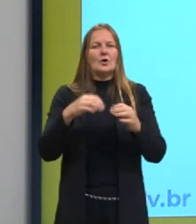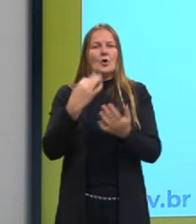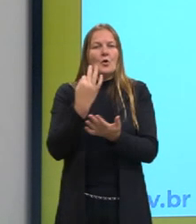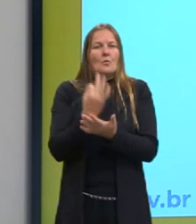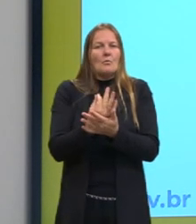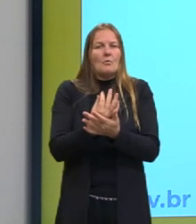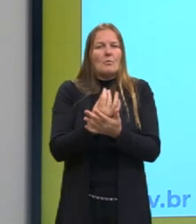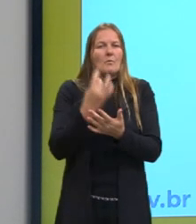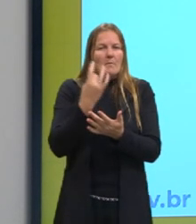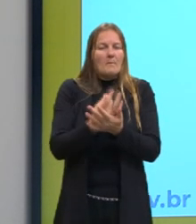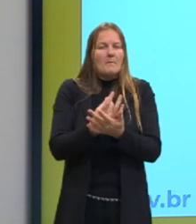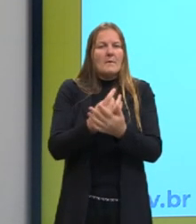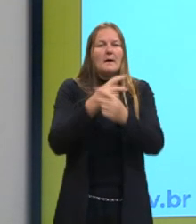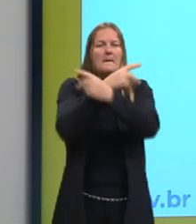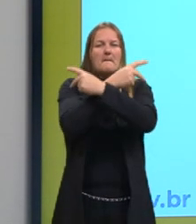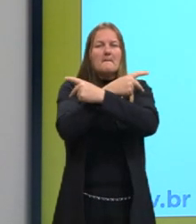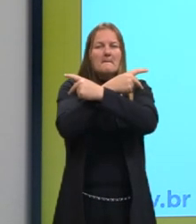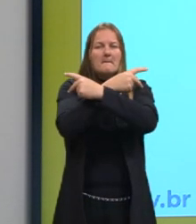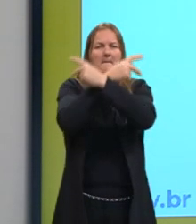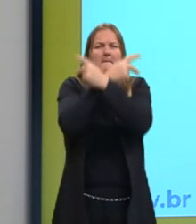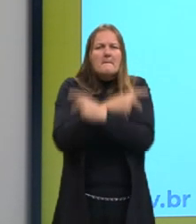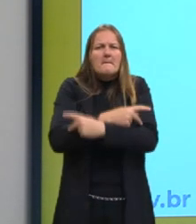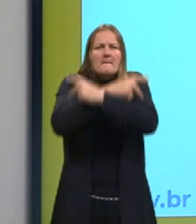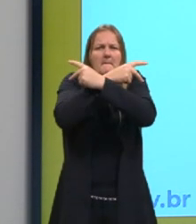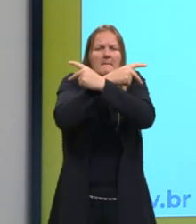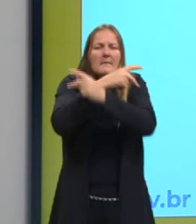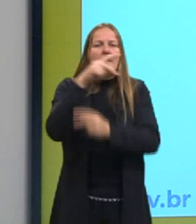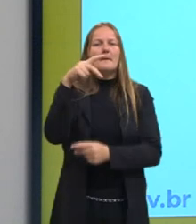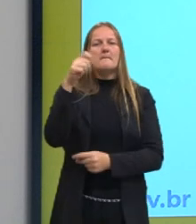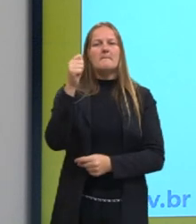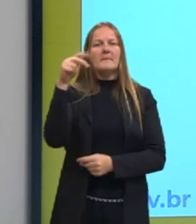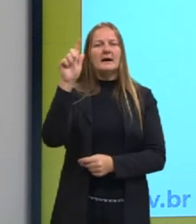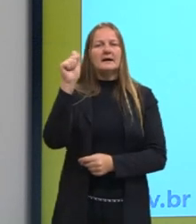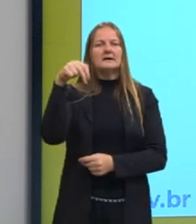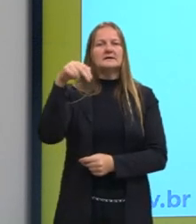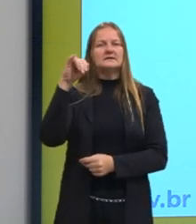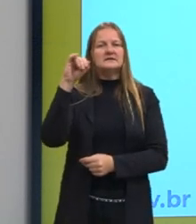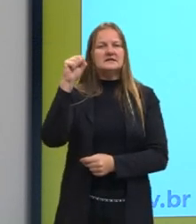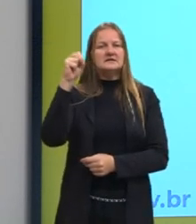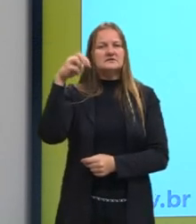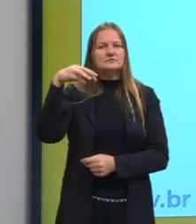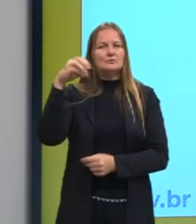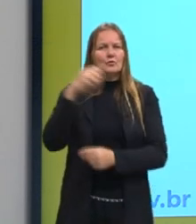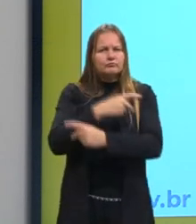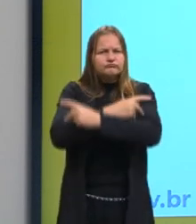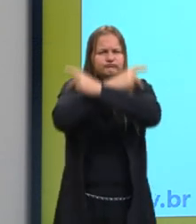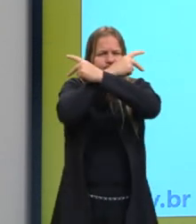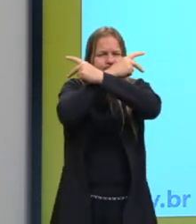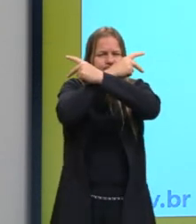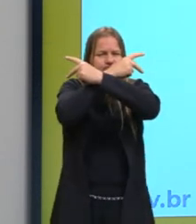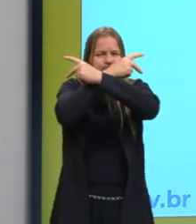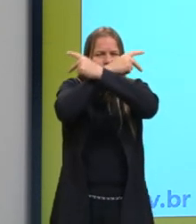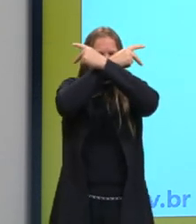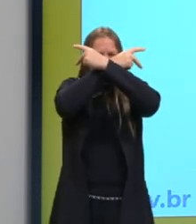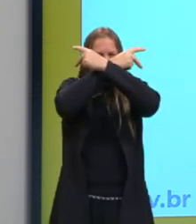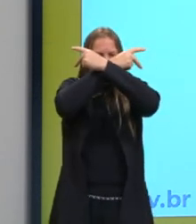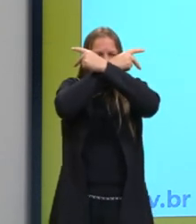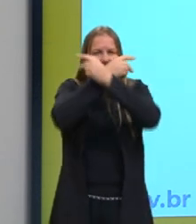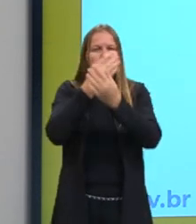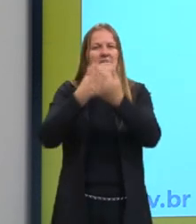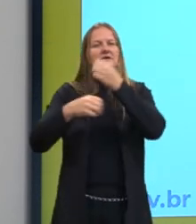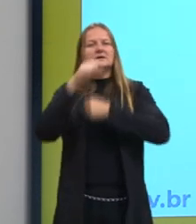essa Igreja Católica também acabou se misturando com esse lado da religião pagã da Antiguidade.